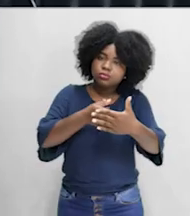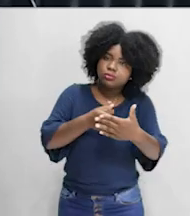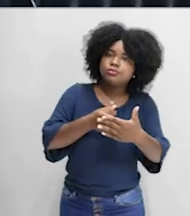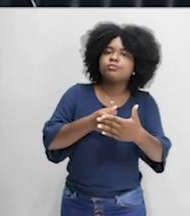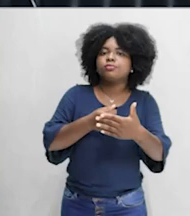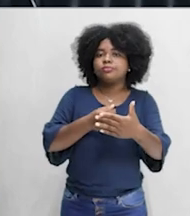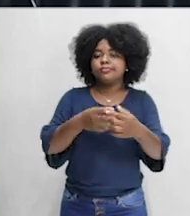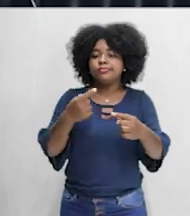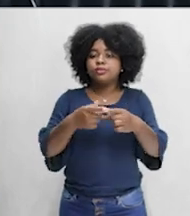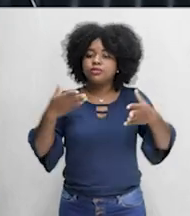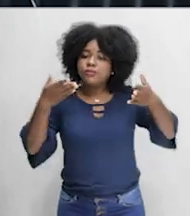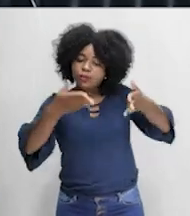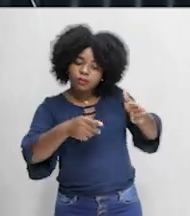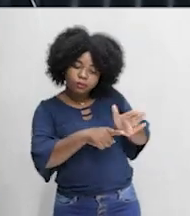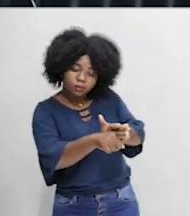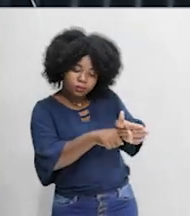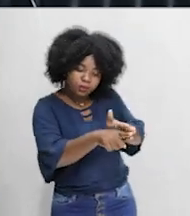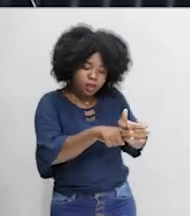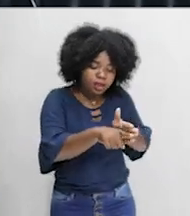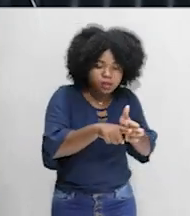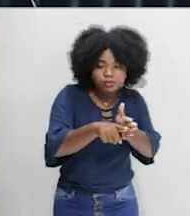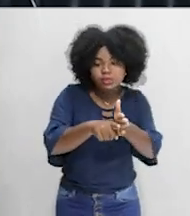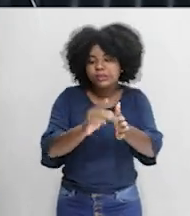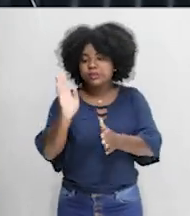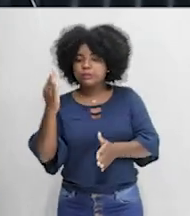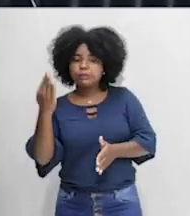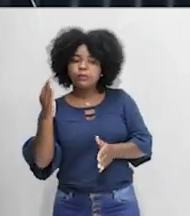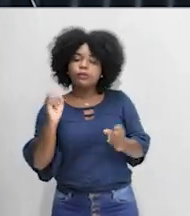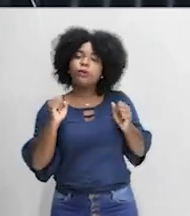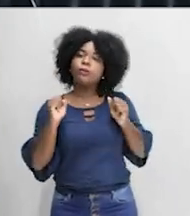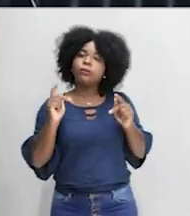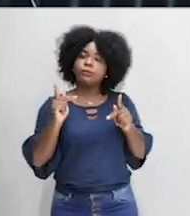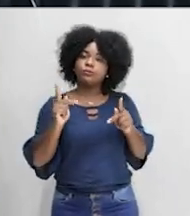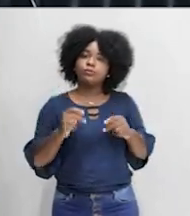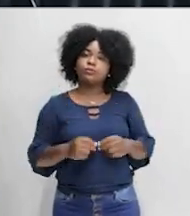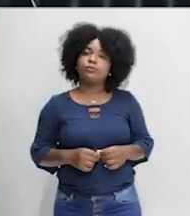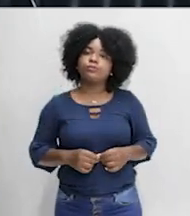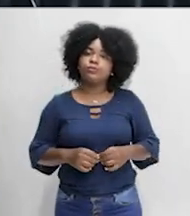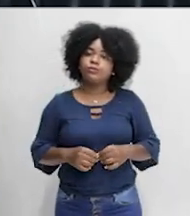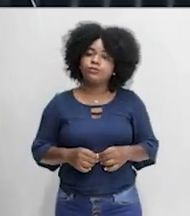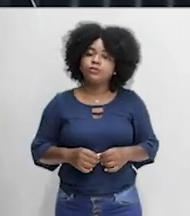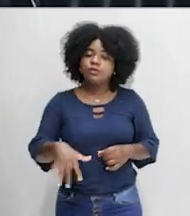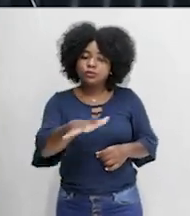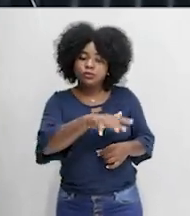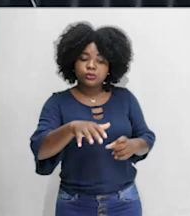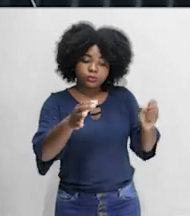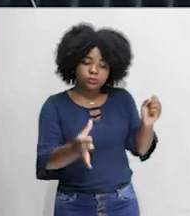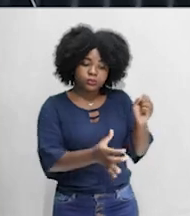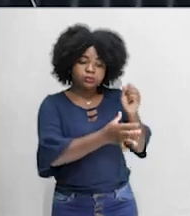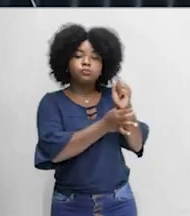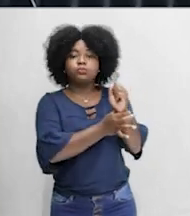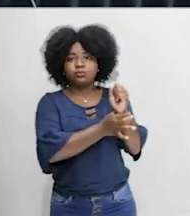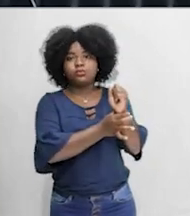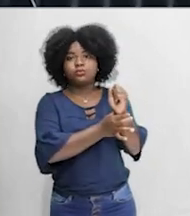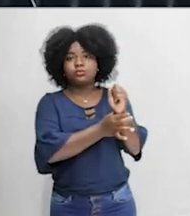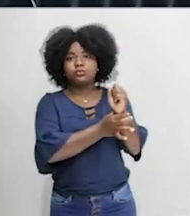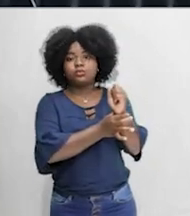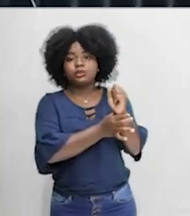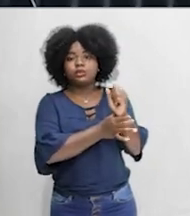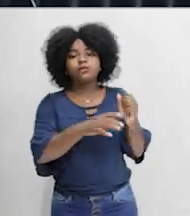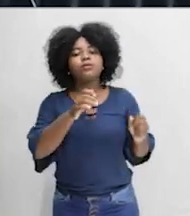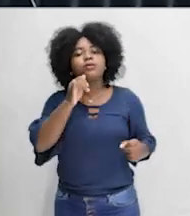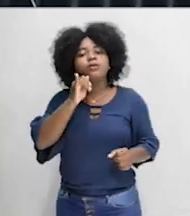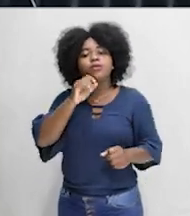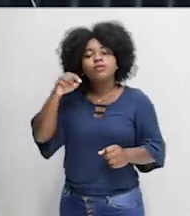pesquisas relacionadas à diversidade biológica local. Está certo? Então, são áreas ali de proteção. Vou te dar um exemplo bem aqui, galera. Aqui no